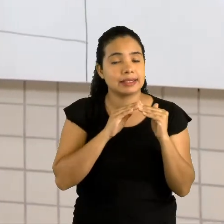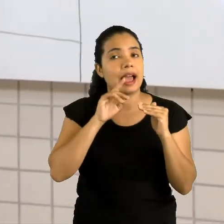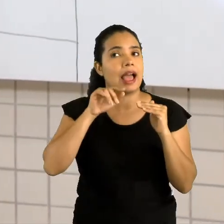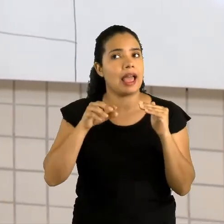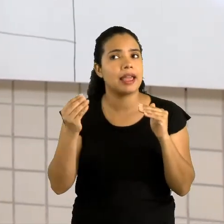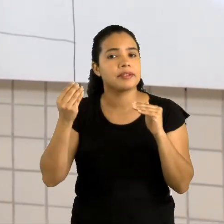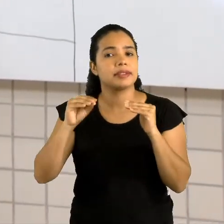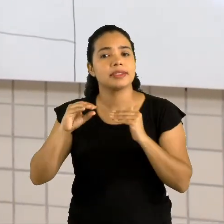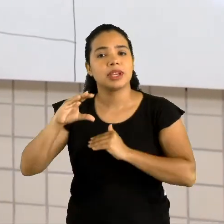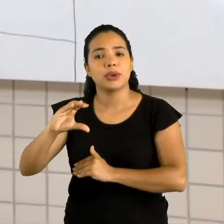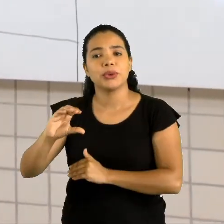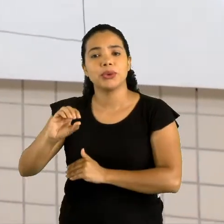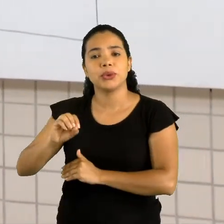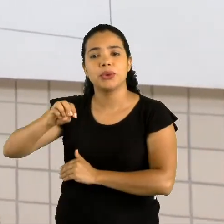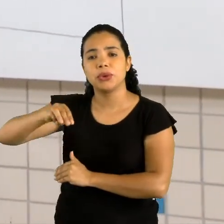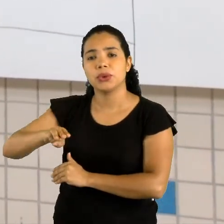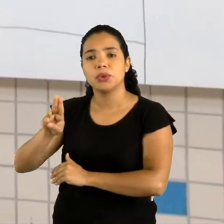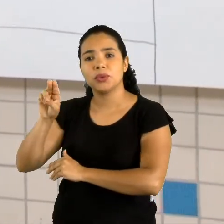Comum.